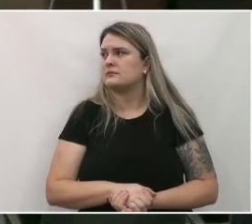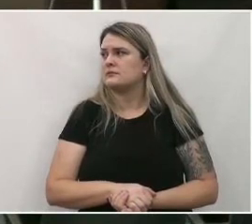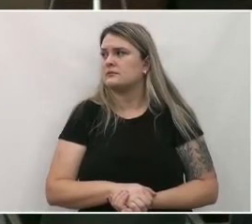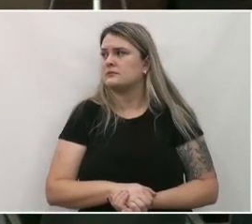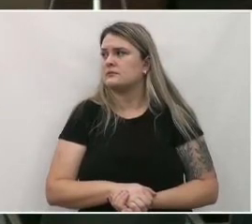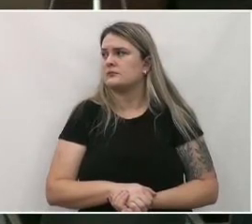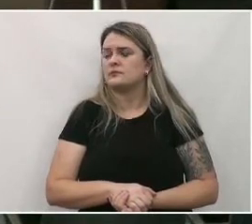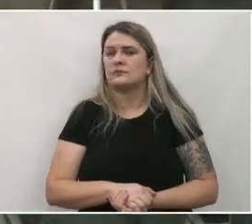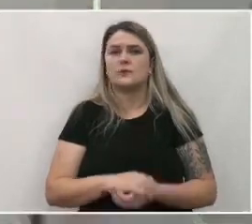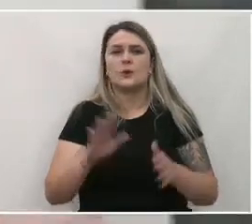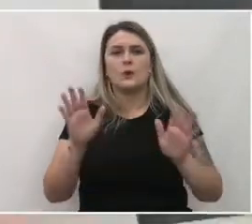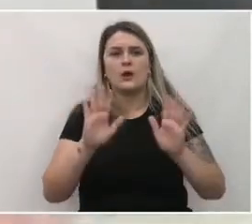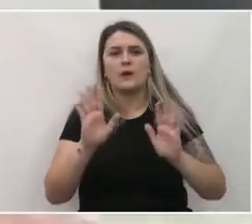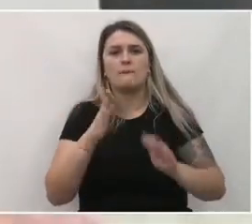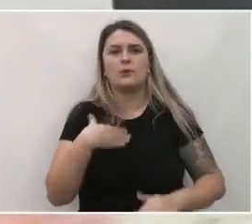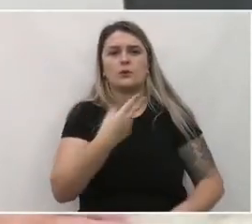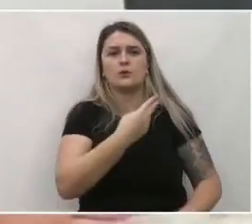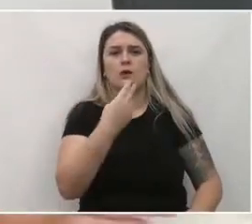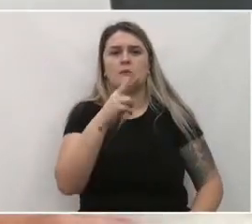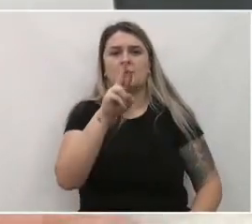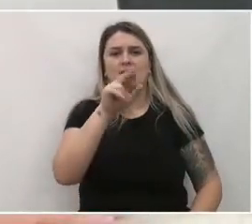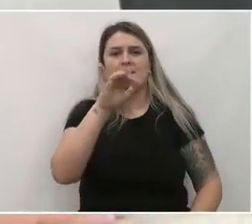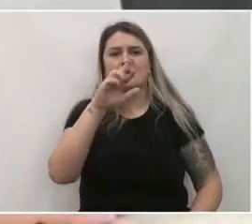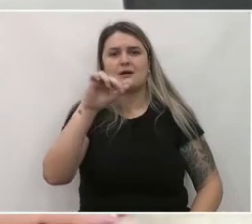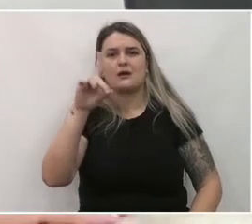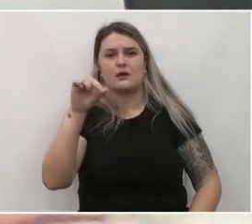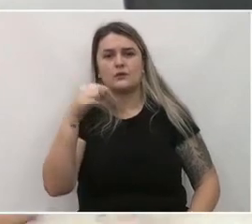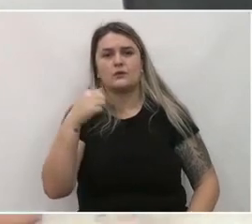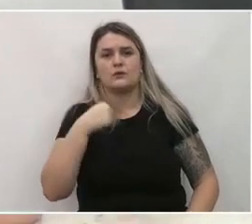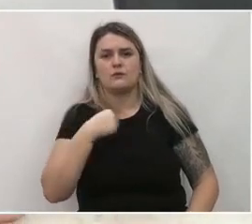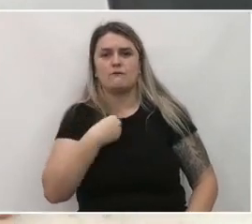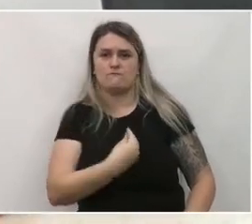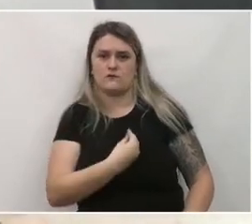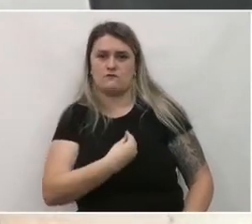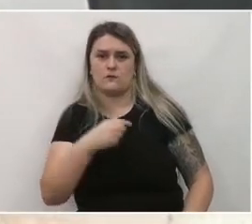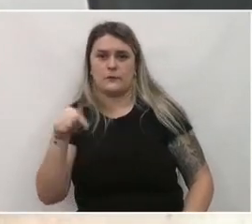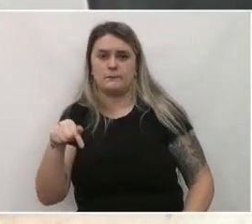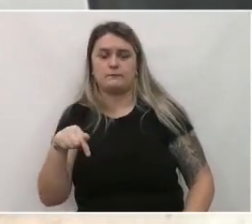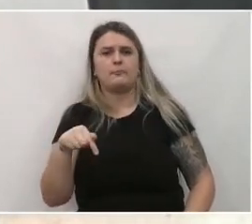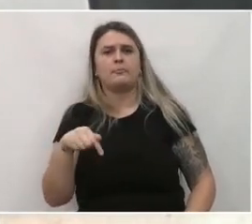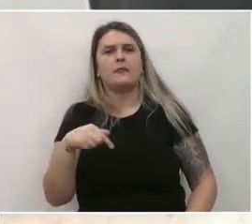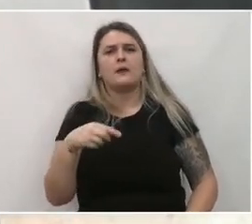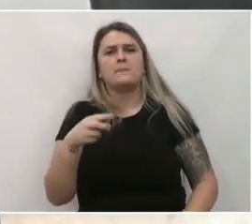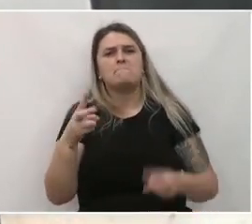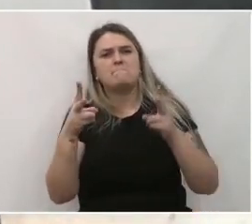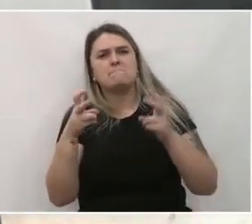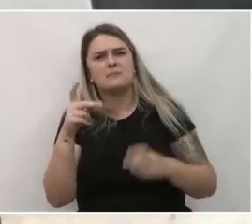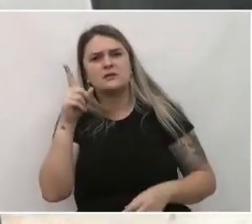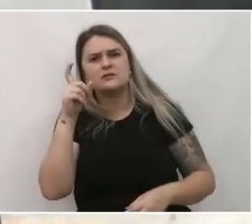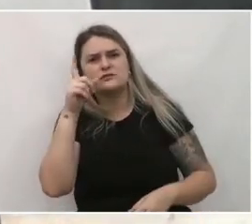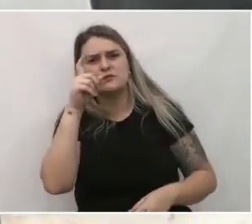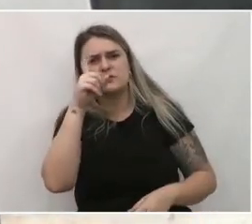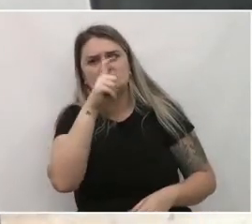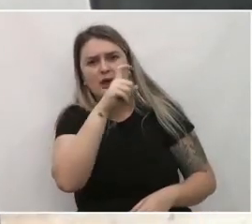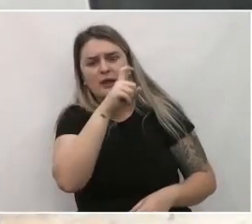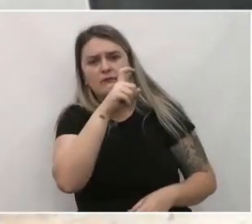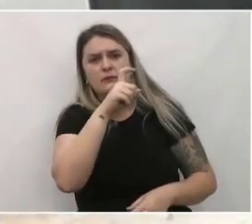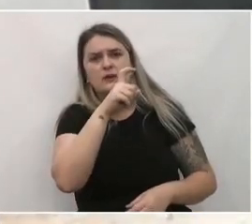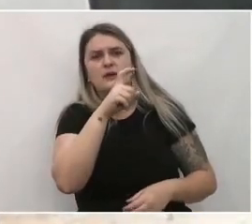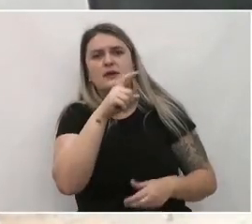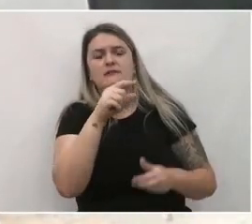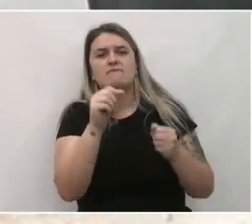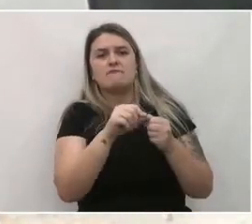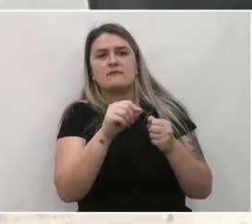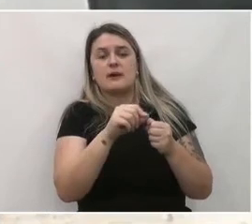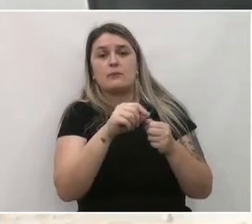Oi, sou o Ricardo Bonin, sou da sociedade aqui. a gente vê essa dificuldade para a emissão